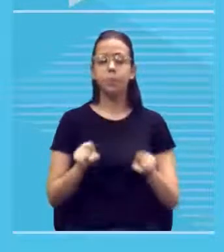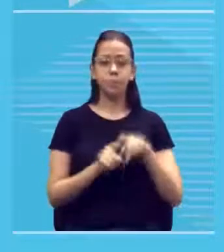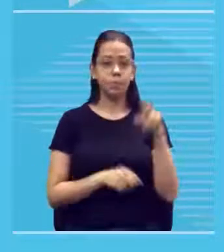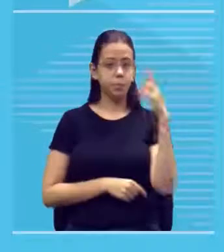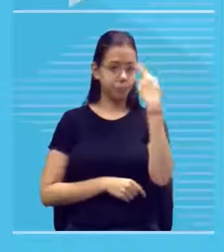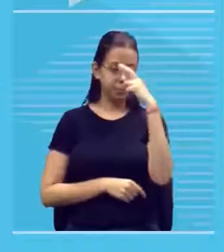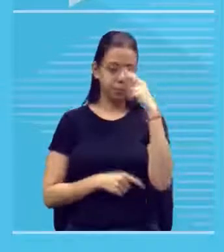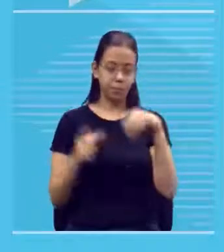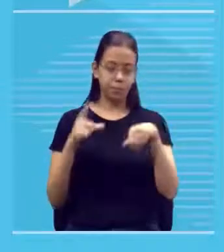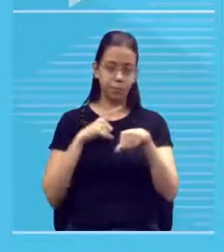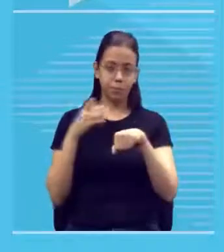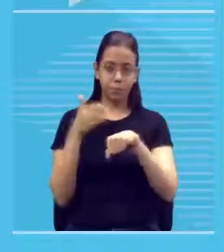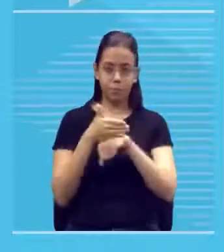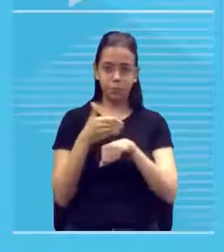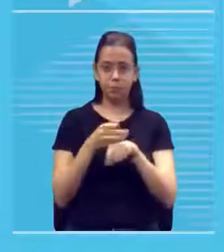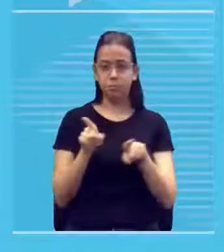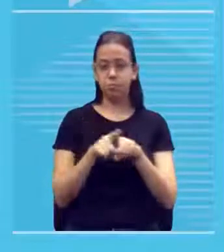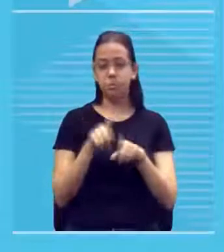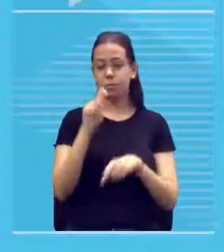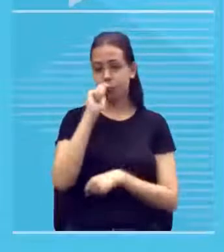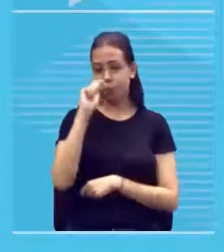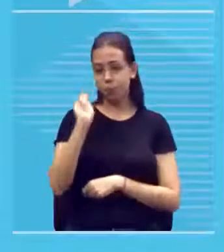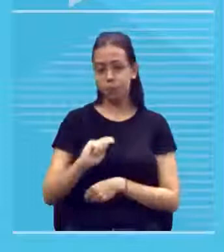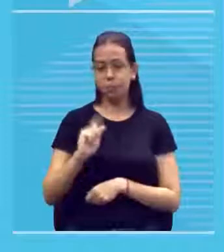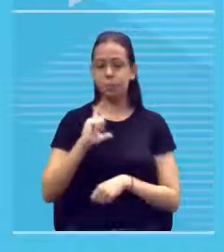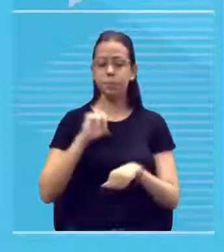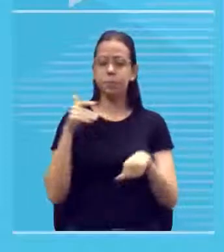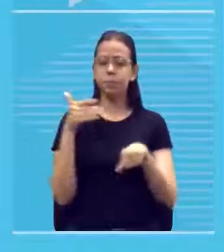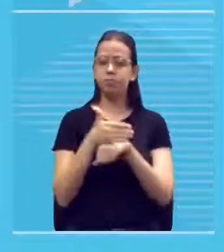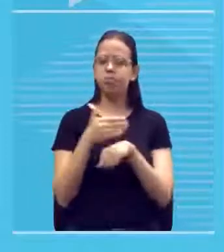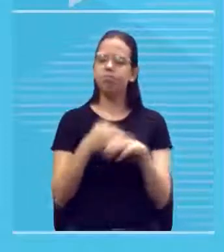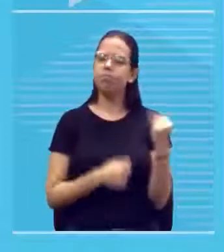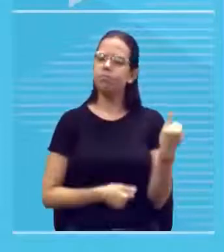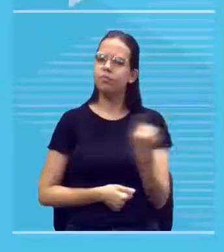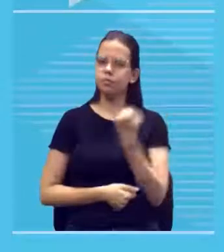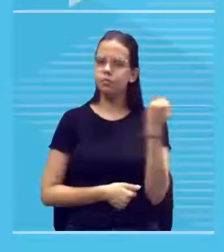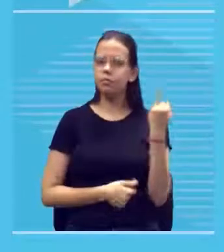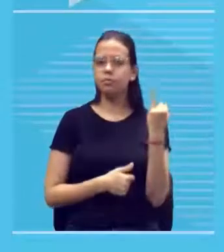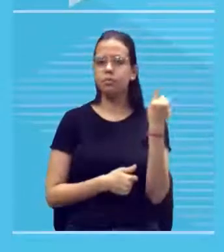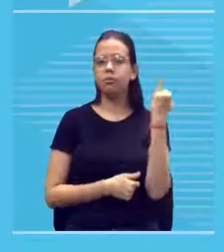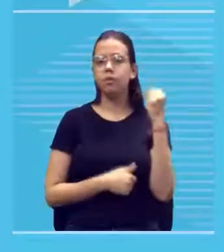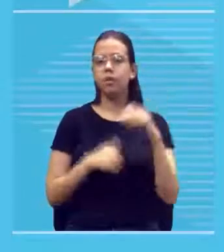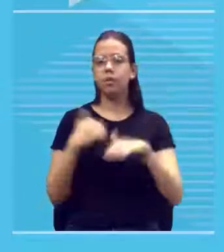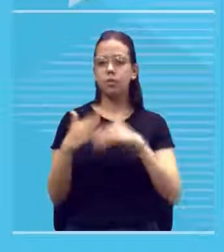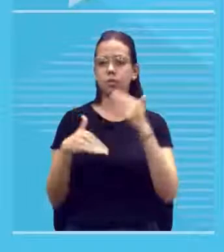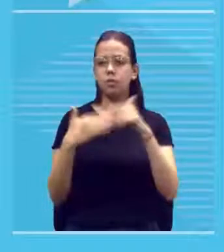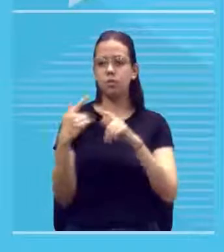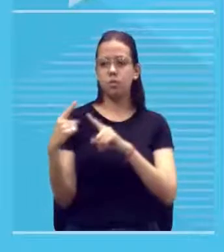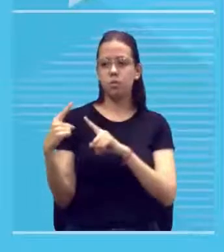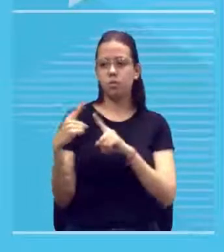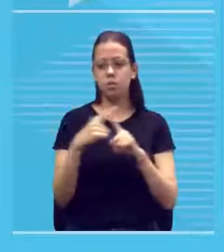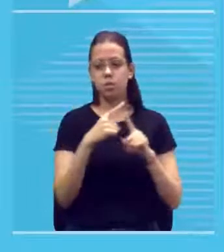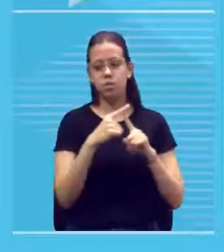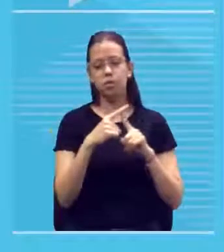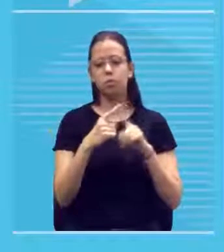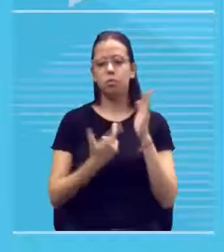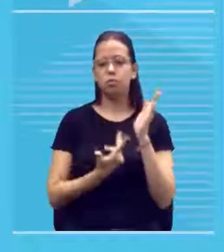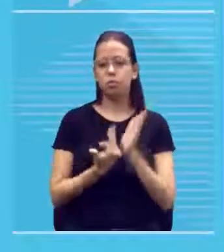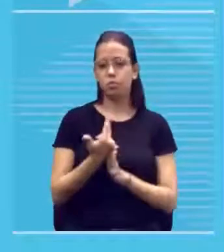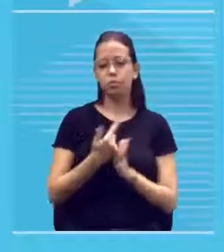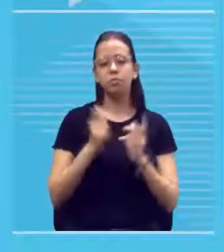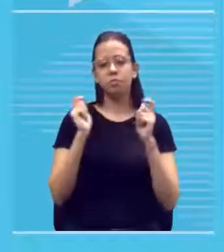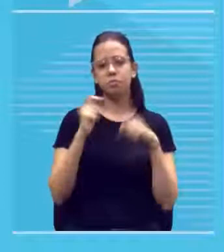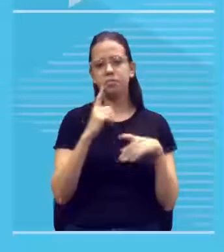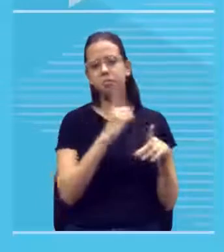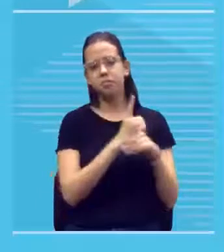participação os russos os ucranianos uma participação muito importante no desenvolvimento desse tipo de pintura então a gente vai ver muito nome